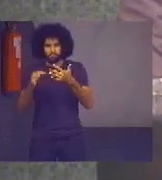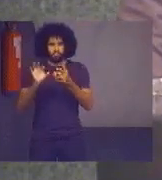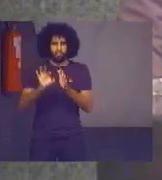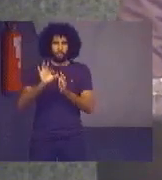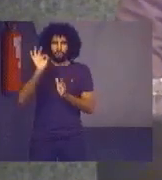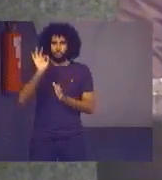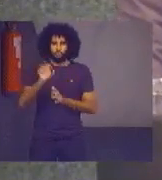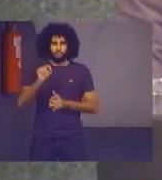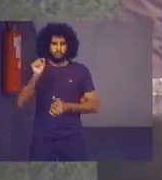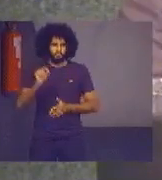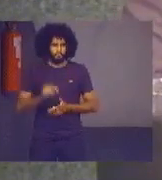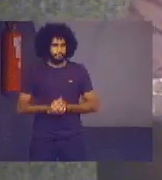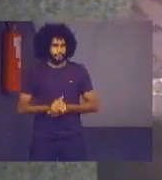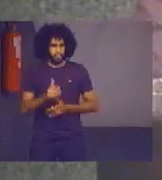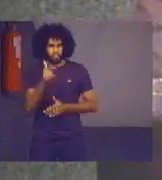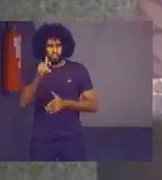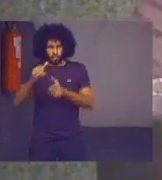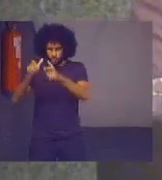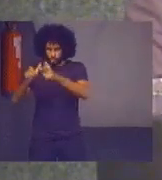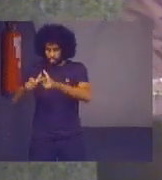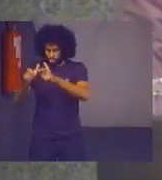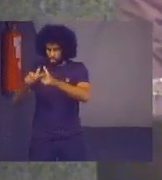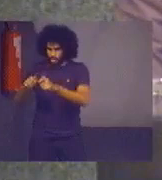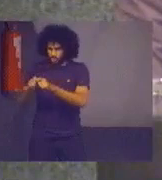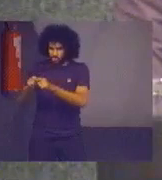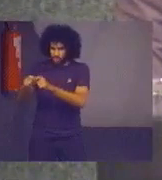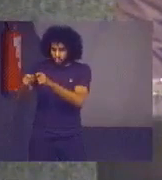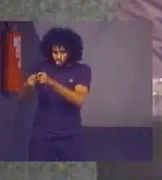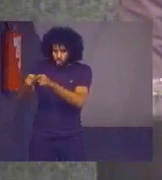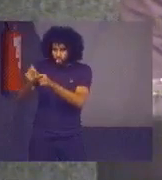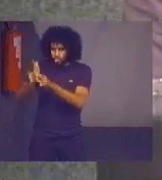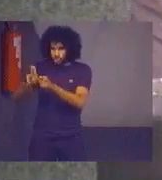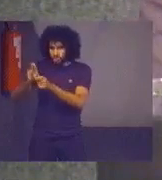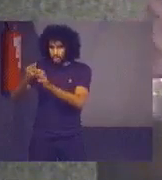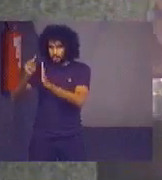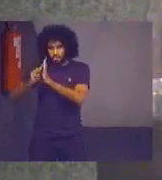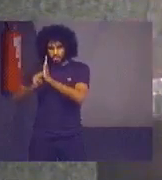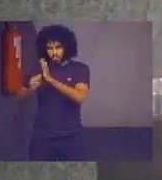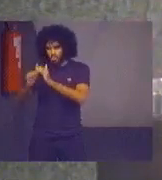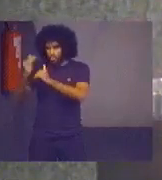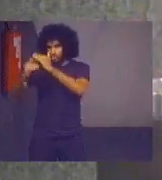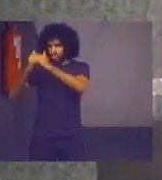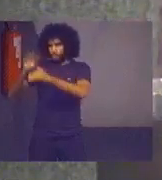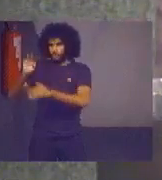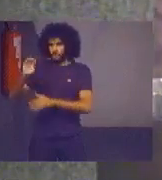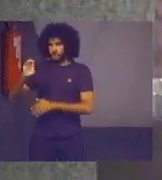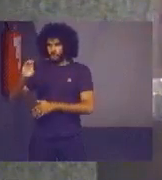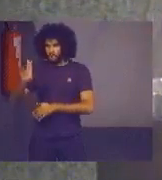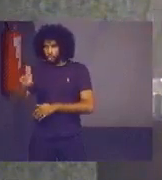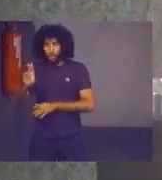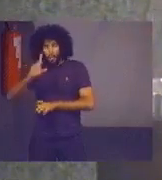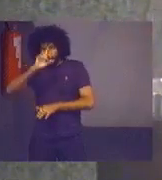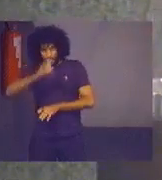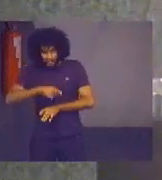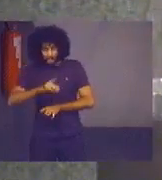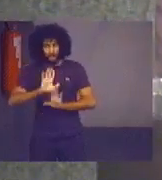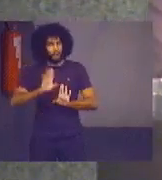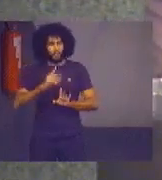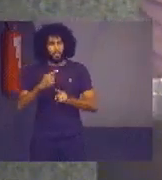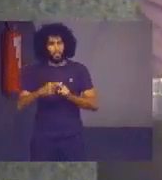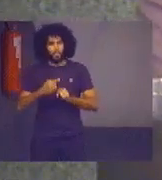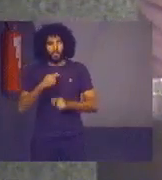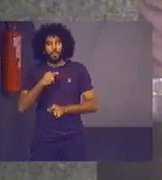outros órgãos de controle de quererem utilizar a metodologia desenvolvida pelo TCU. Não há nada imposto, até mesmo porque o Tribunal não pode